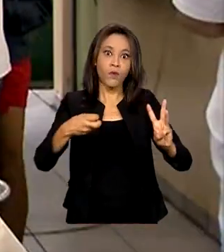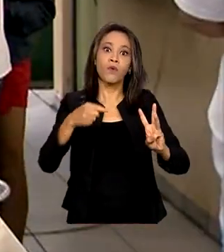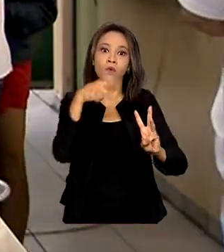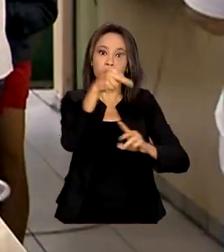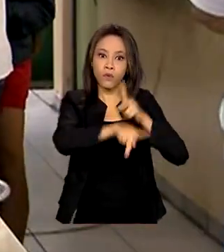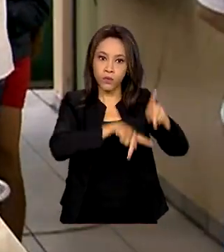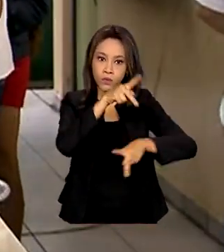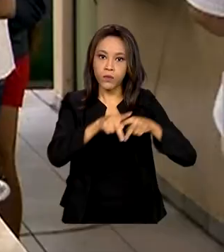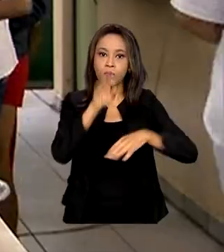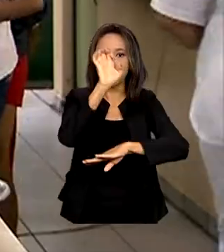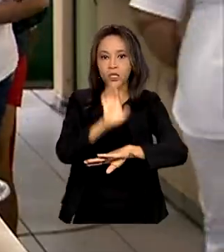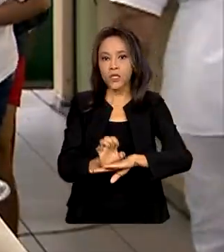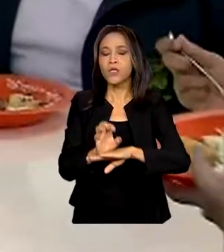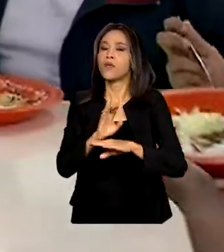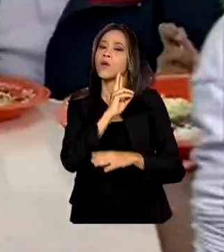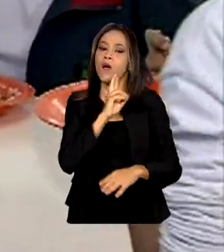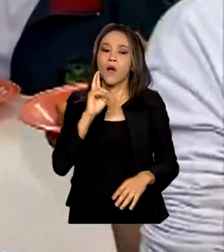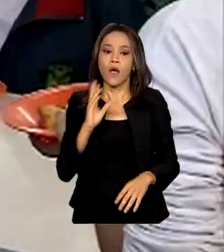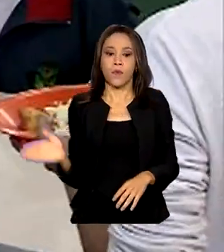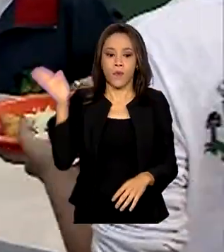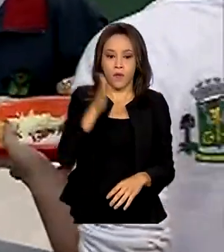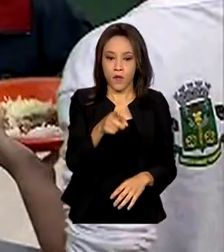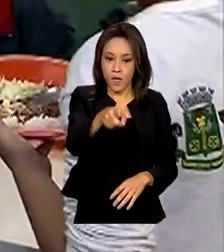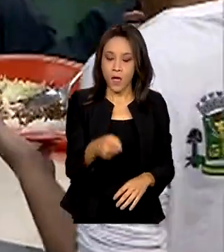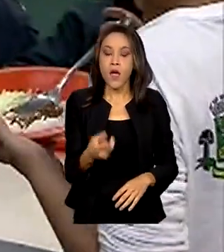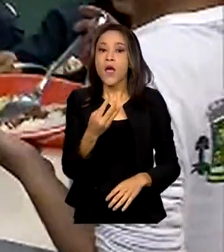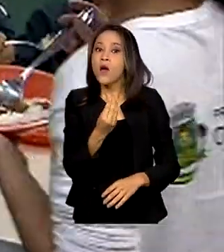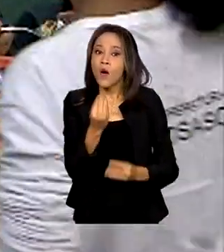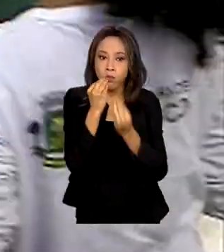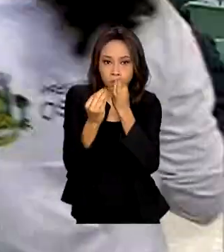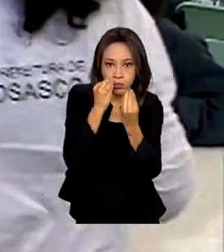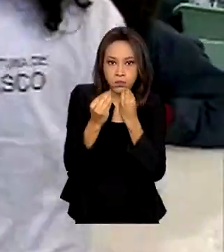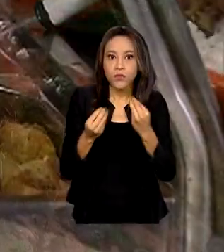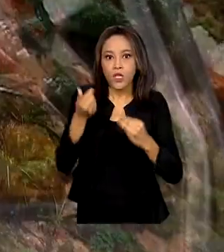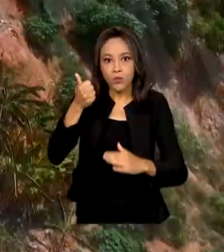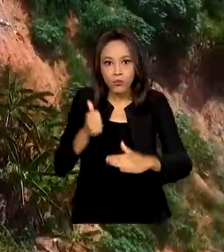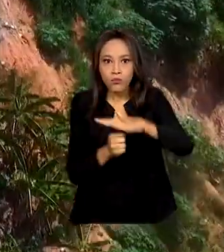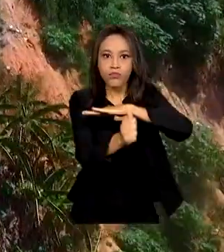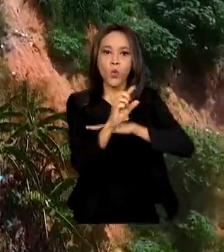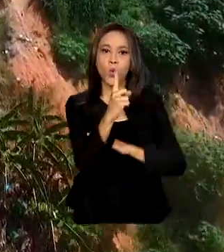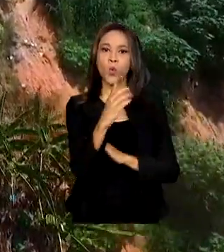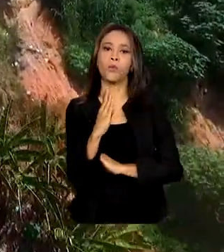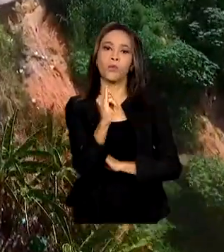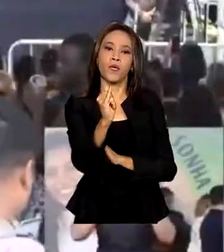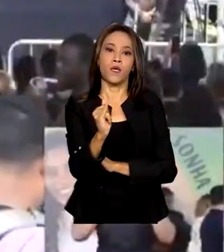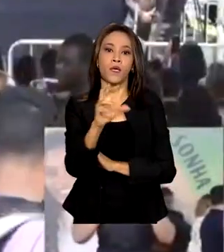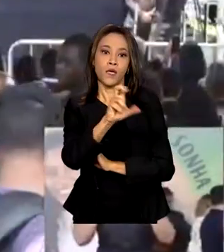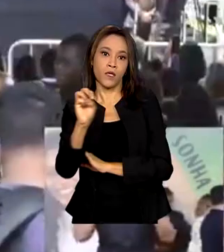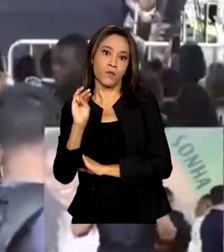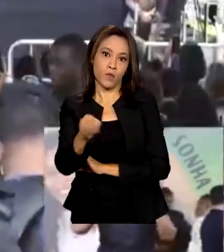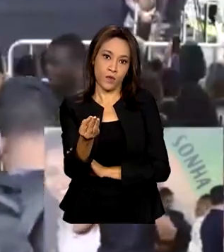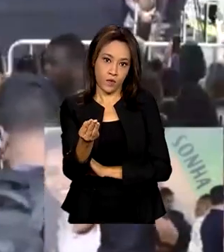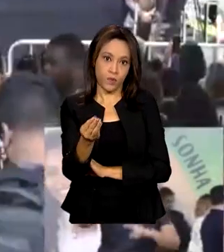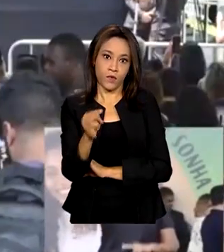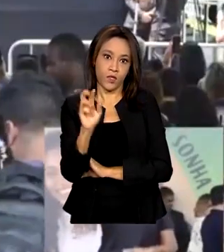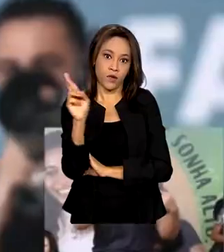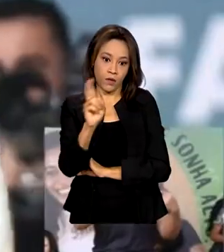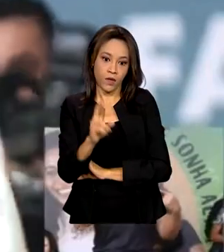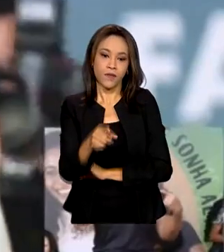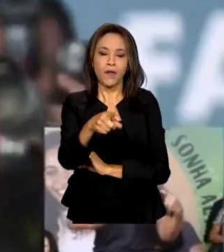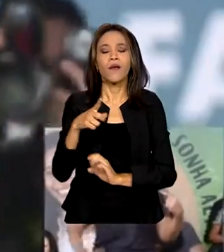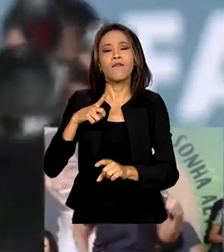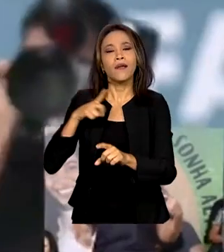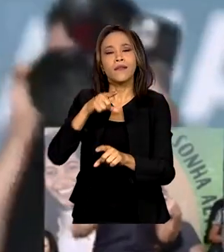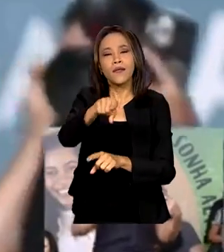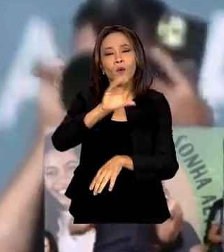Merenda escolar terá reforço de mais um bilhão e meio de reais este ano. Mulheres de favela terão acesso a cursos